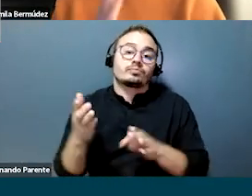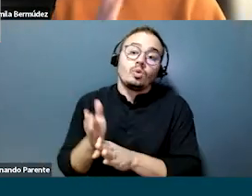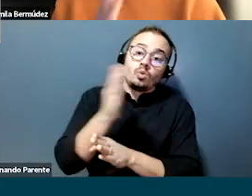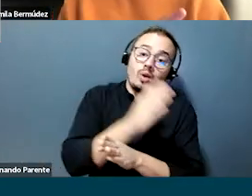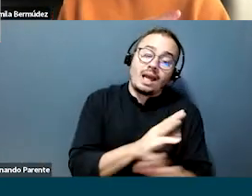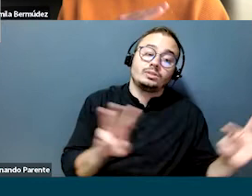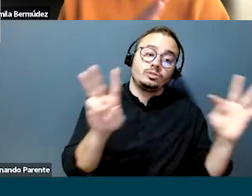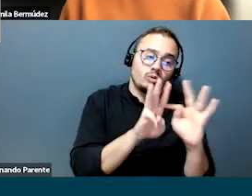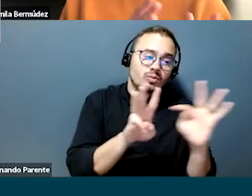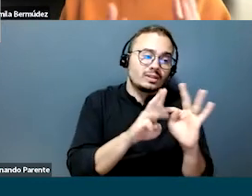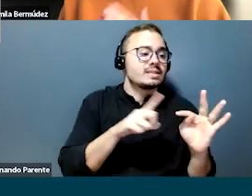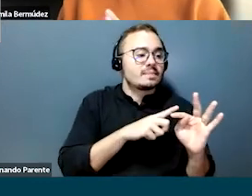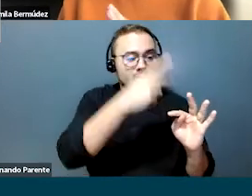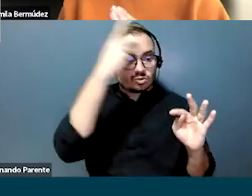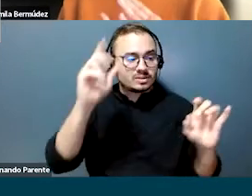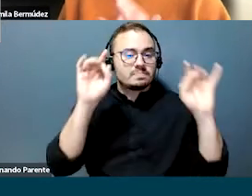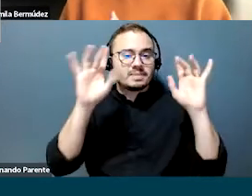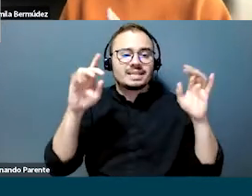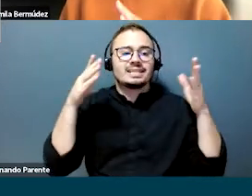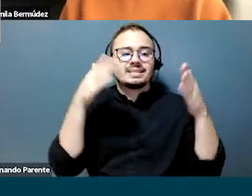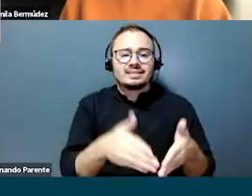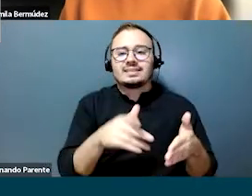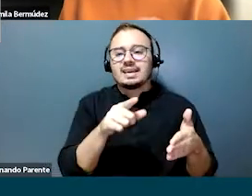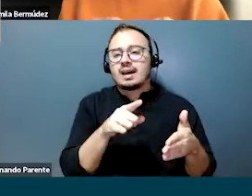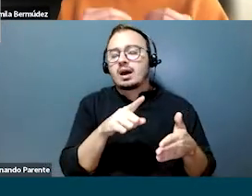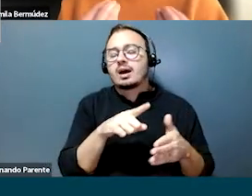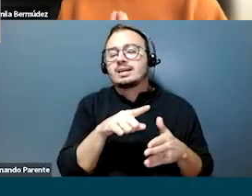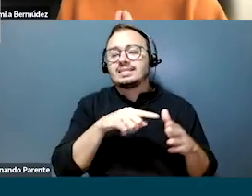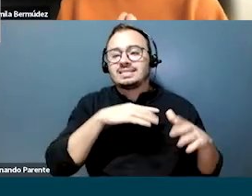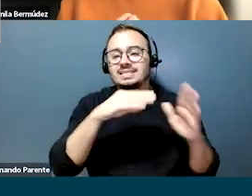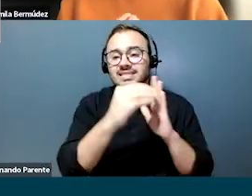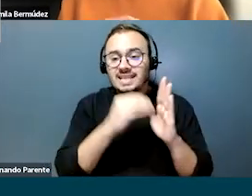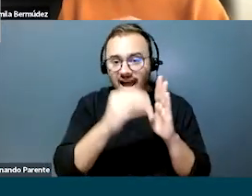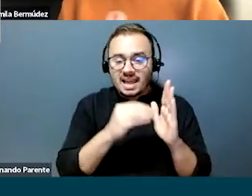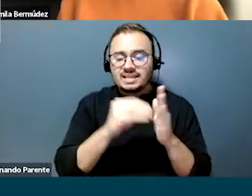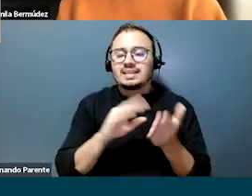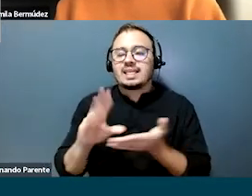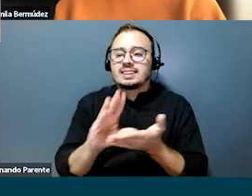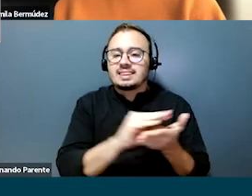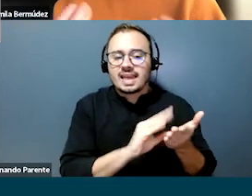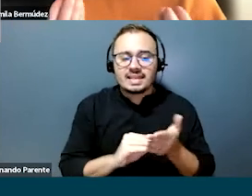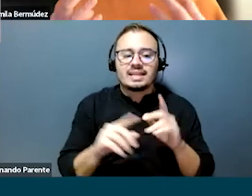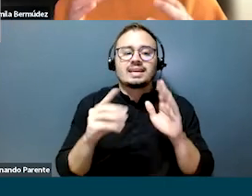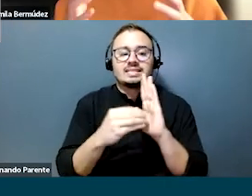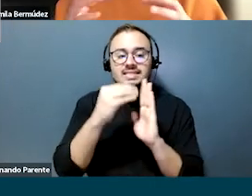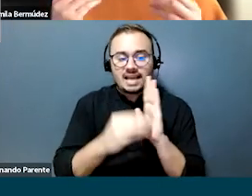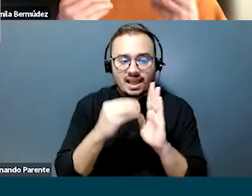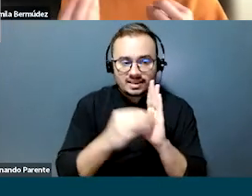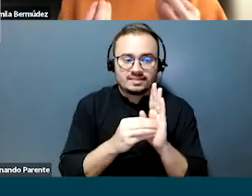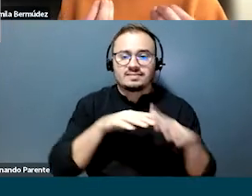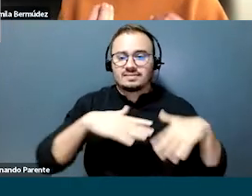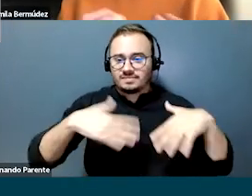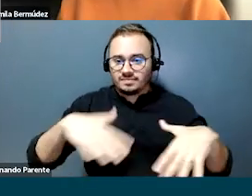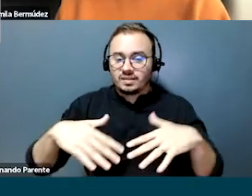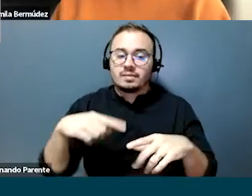a gente tinha especialistas das áreas de design, data e agilidade. E todos esses papéis foram fundamentais para justamente trazer esse